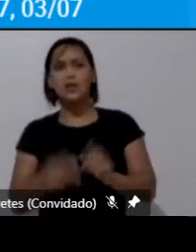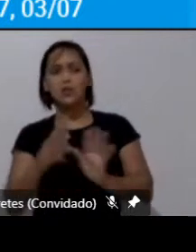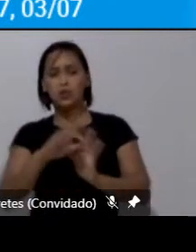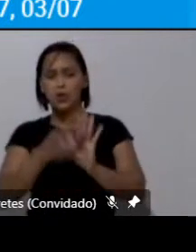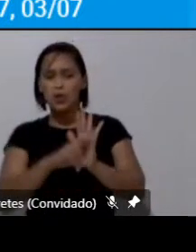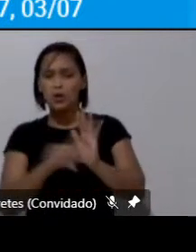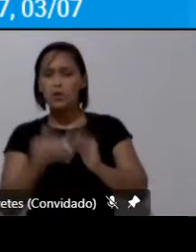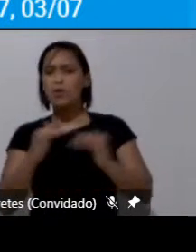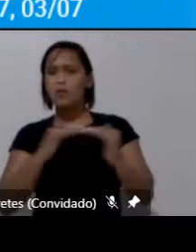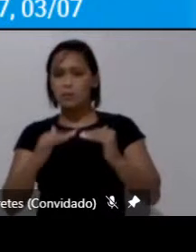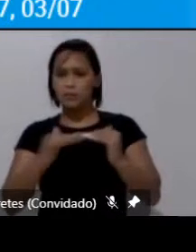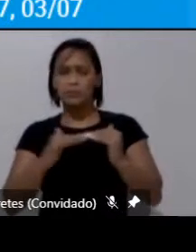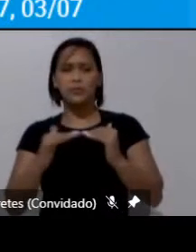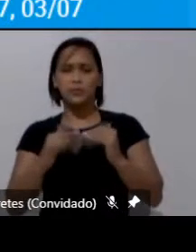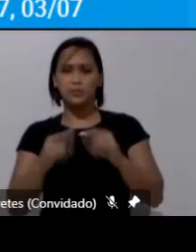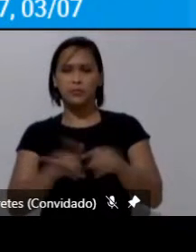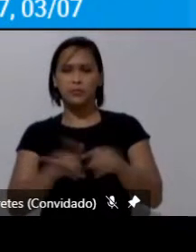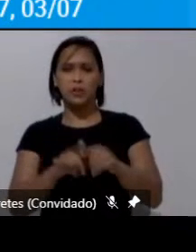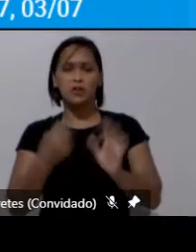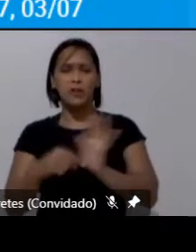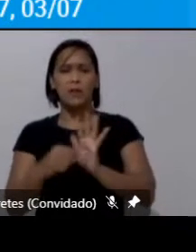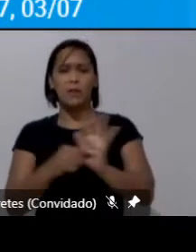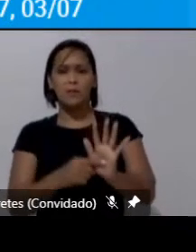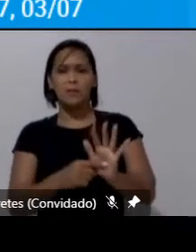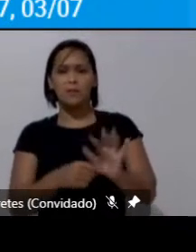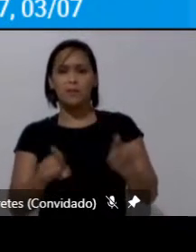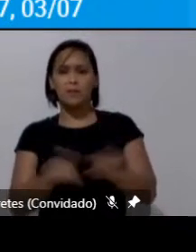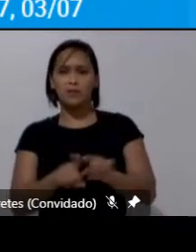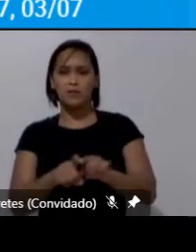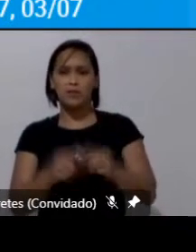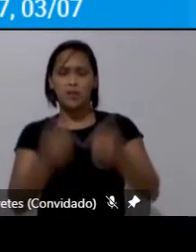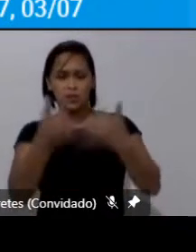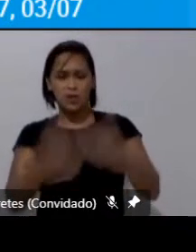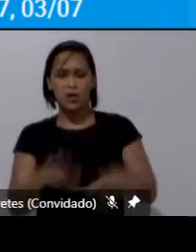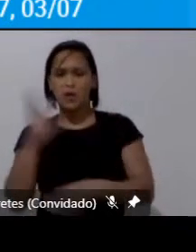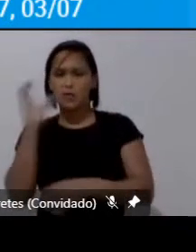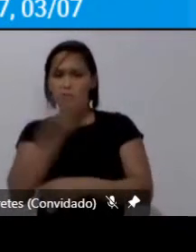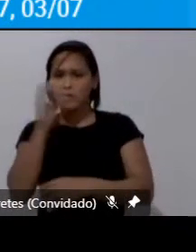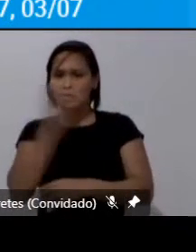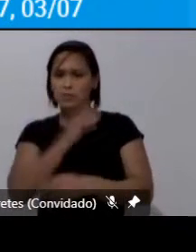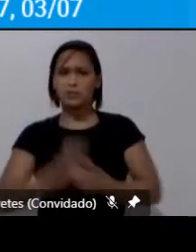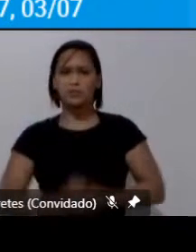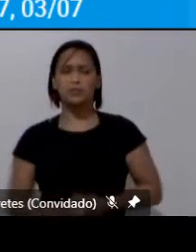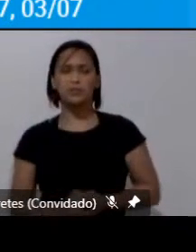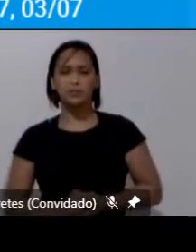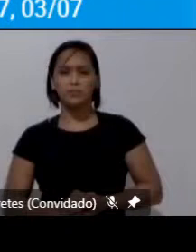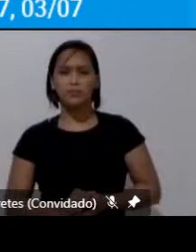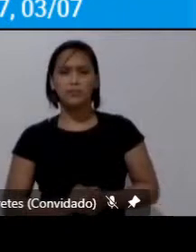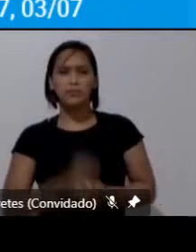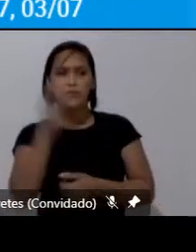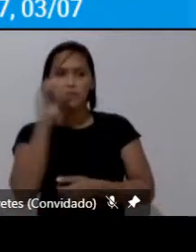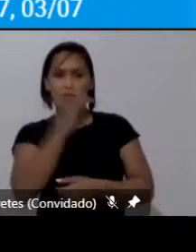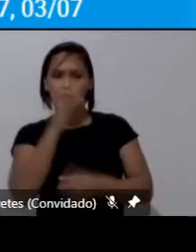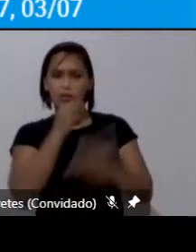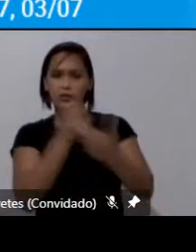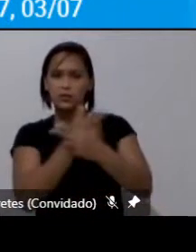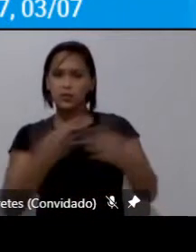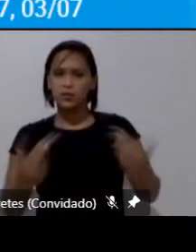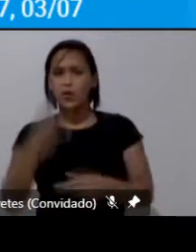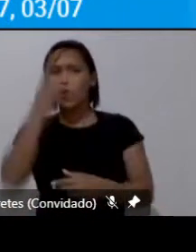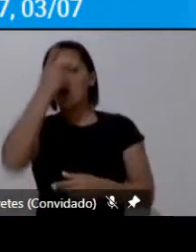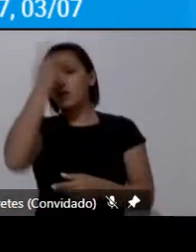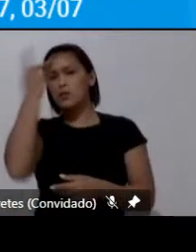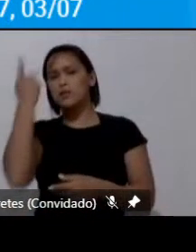mobilidade vai se demonstrar em termos da velocidade velocidade das coisas das pessoas